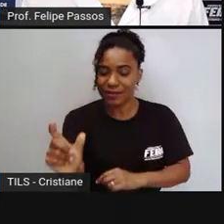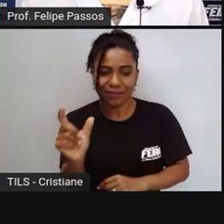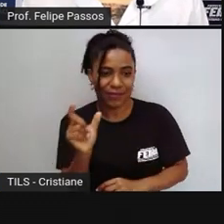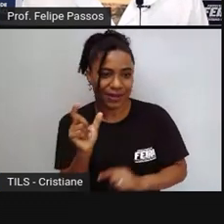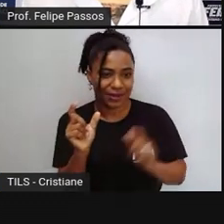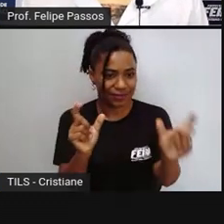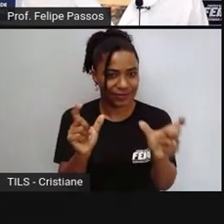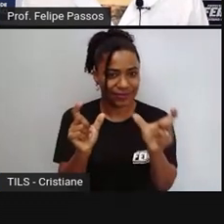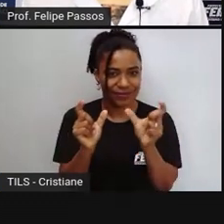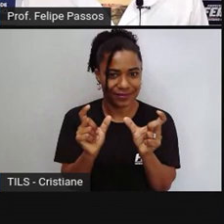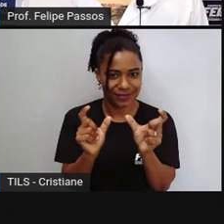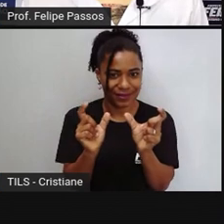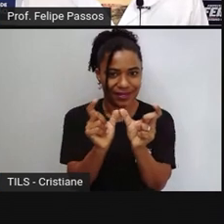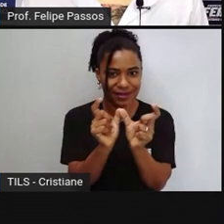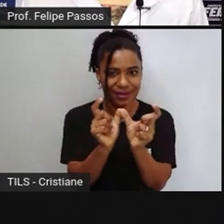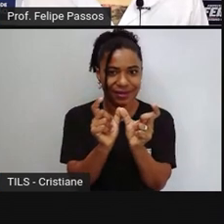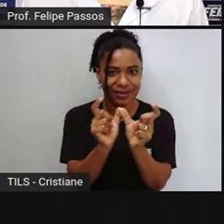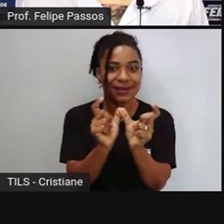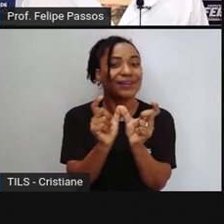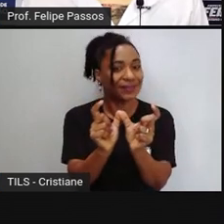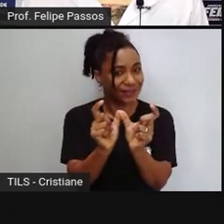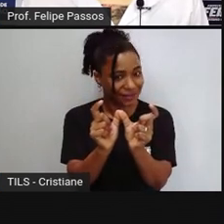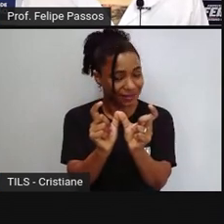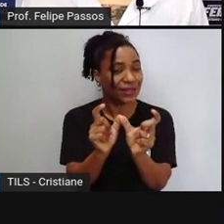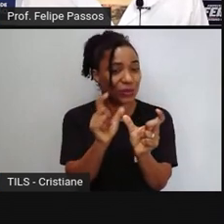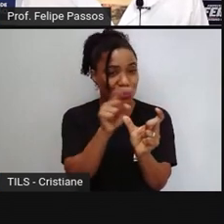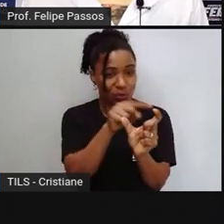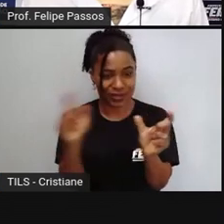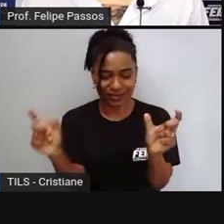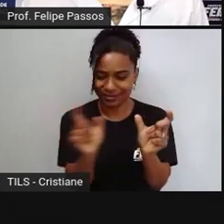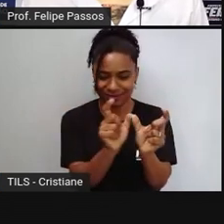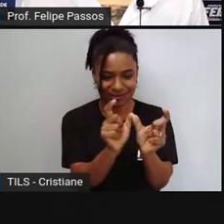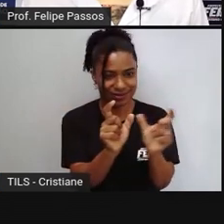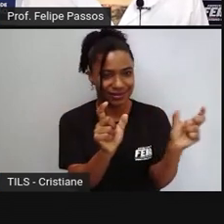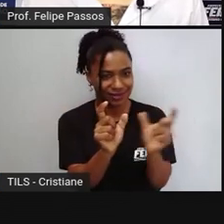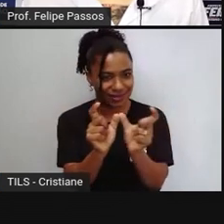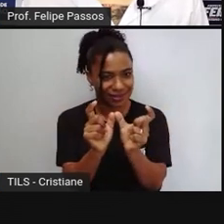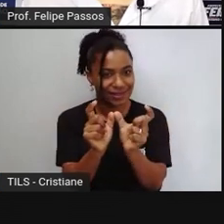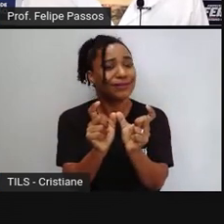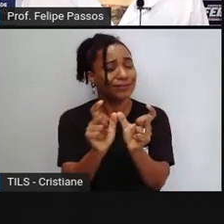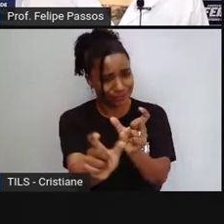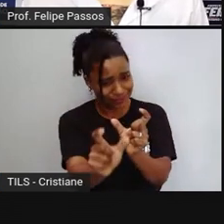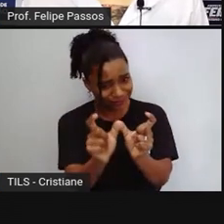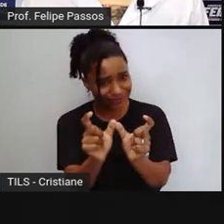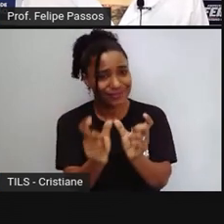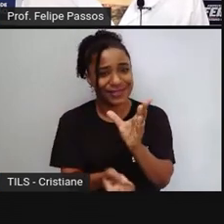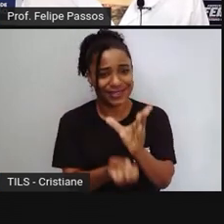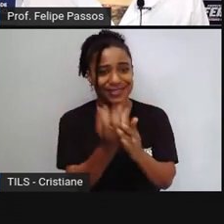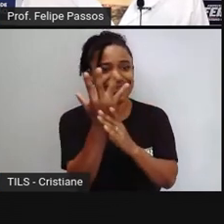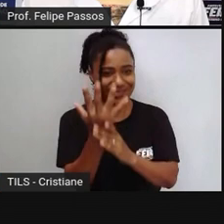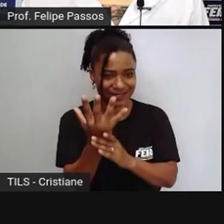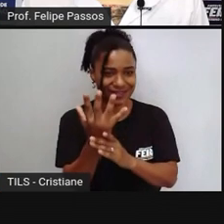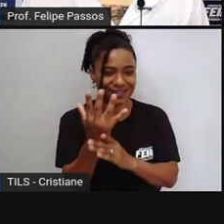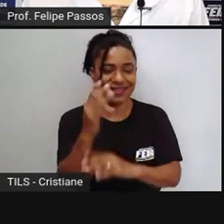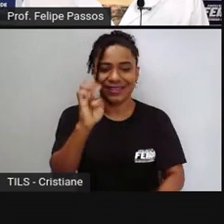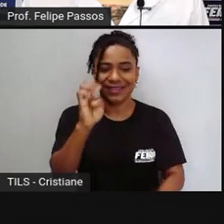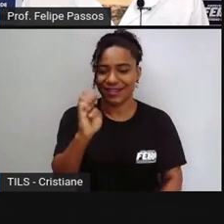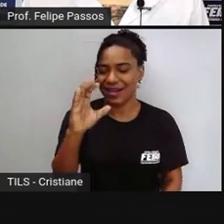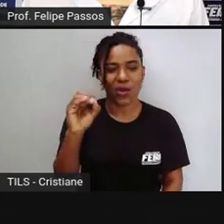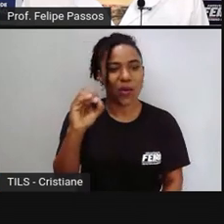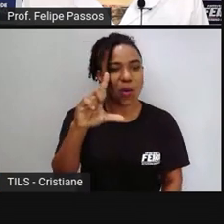oikos, mais logos, e aí se estabeleceu o estudo